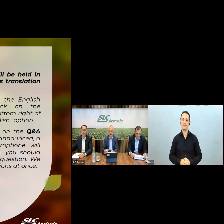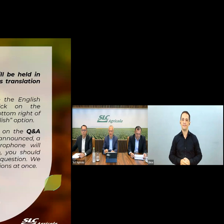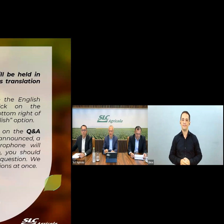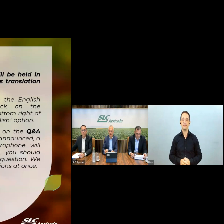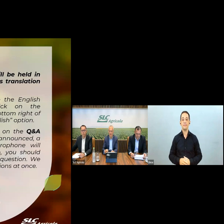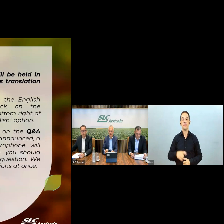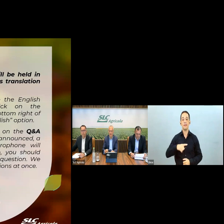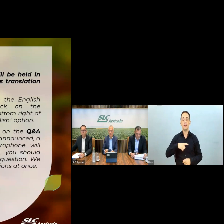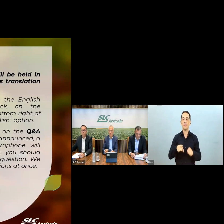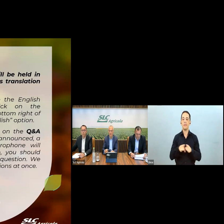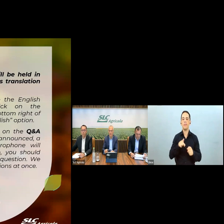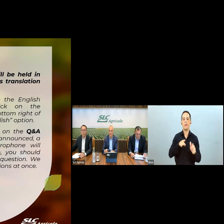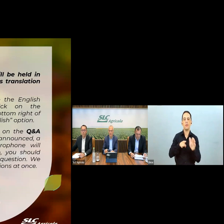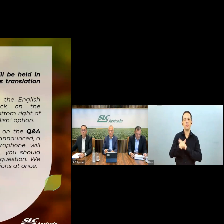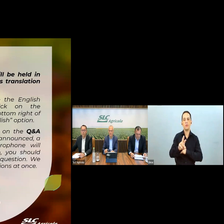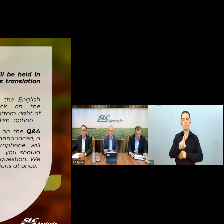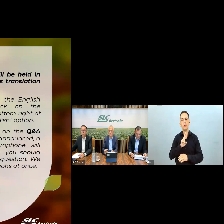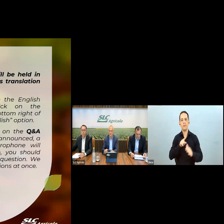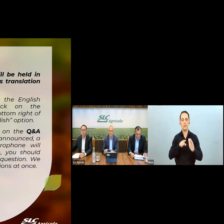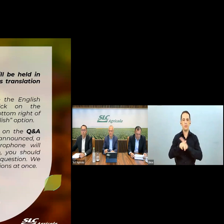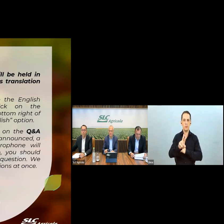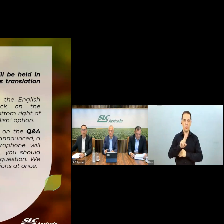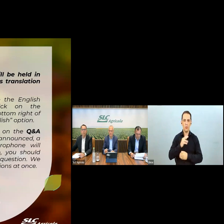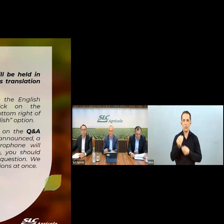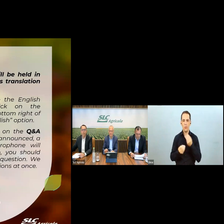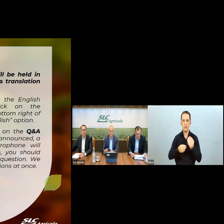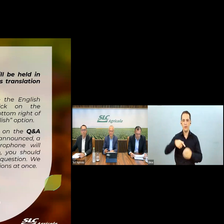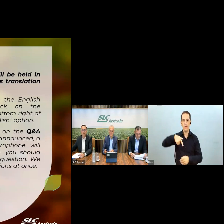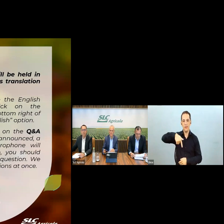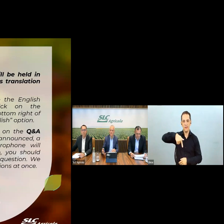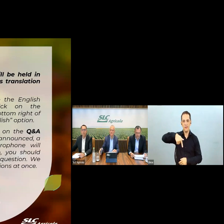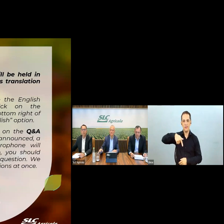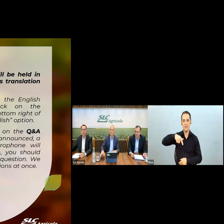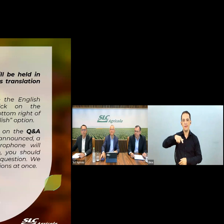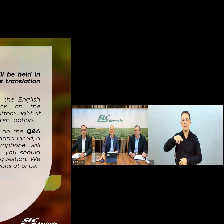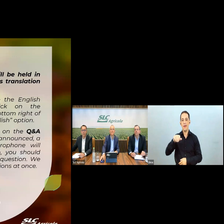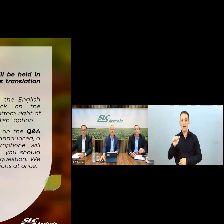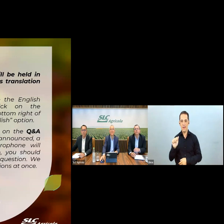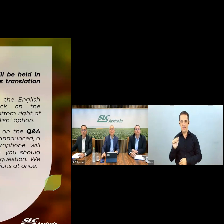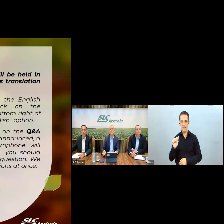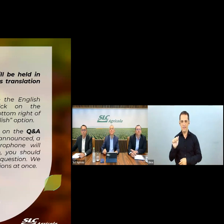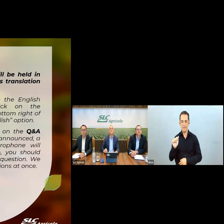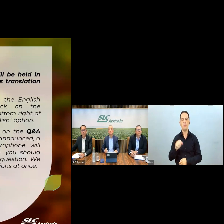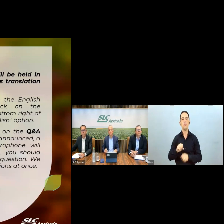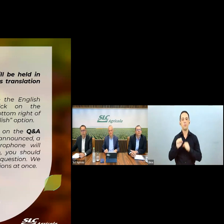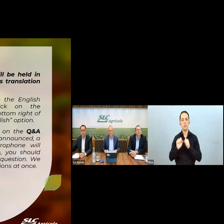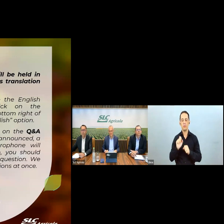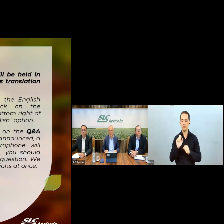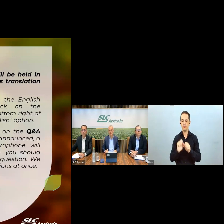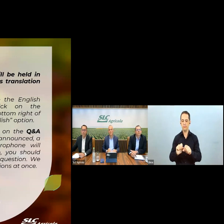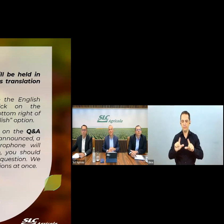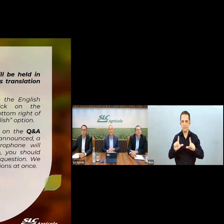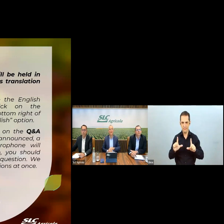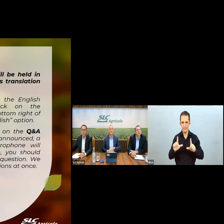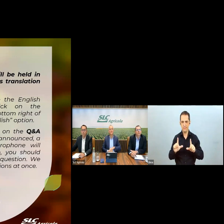Sessão de Perguntas e Respostas, orientamos que suas perguntas sejam enviadas via ícone de Q&A, no botão inferior de sua